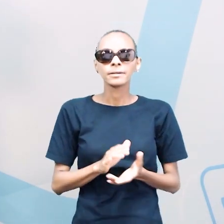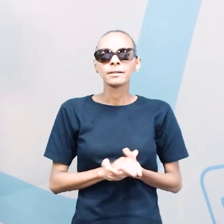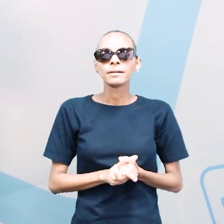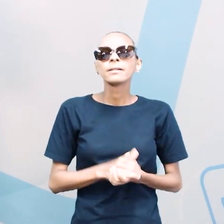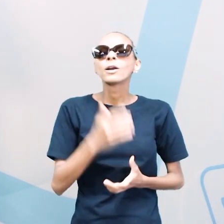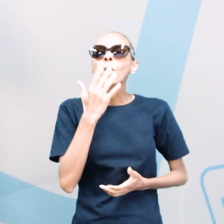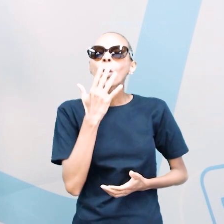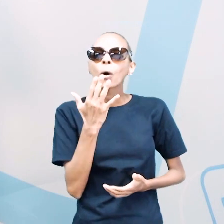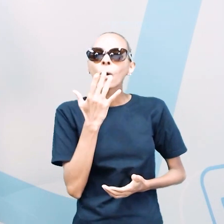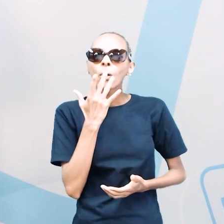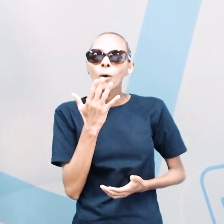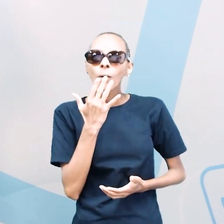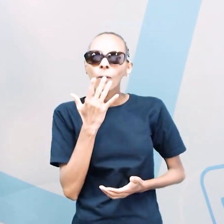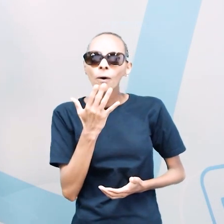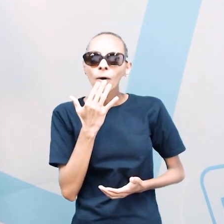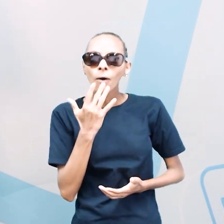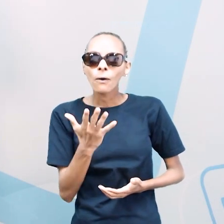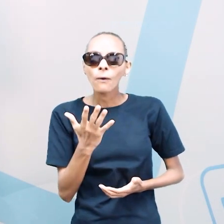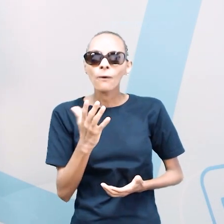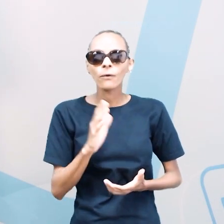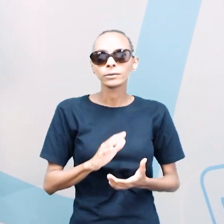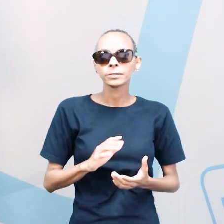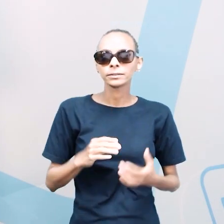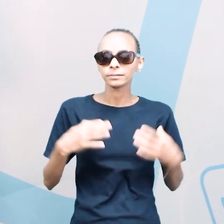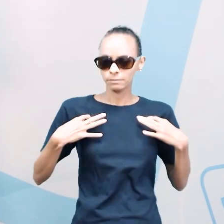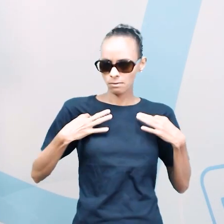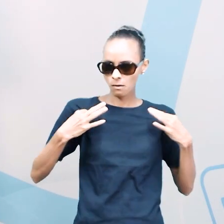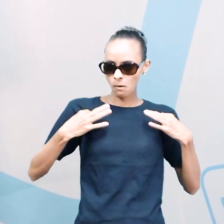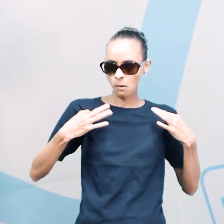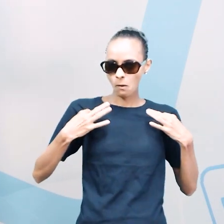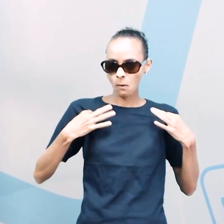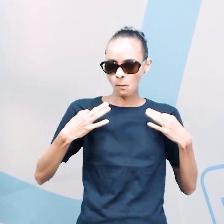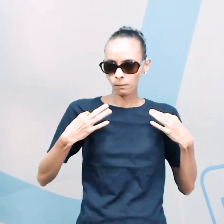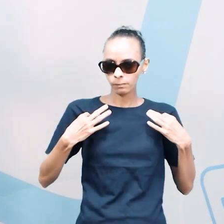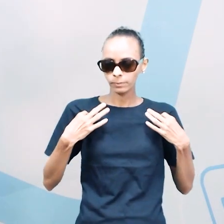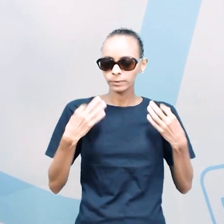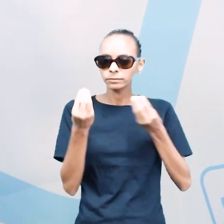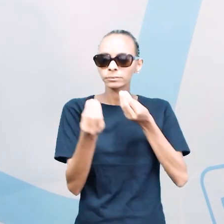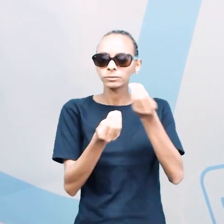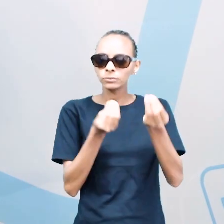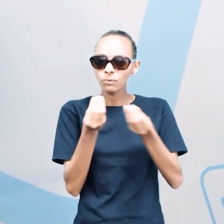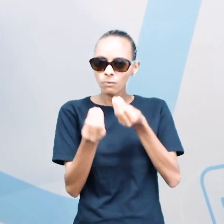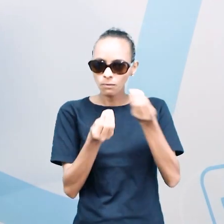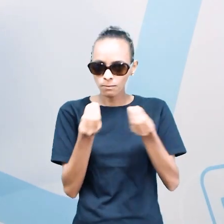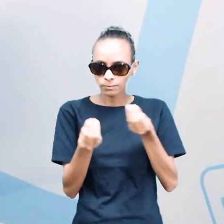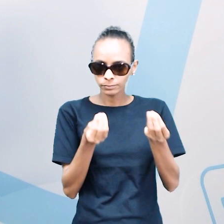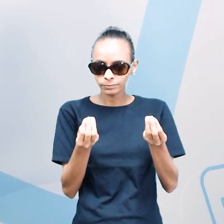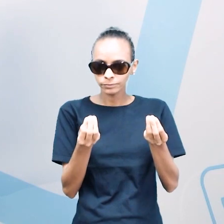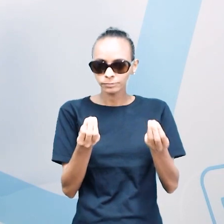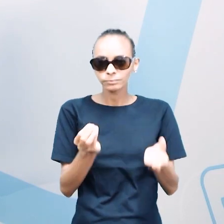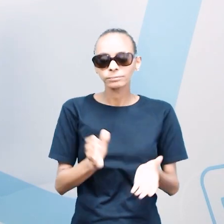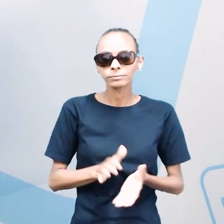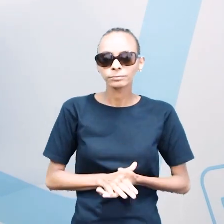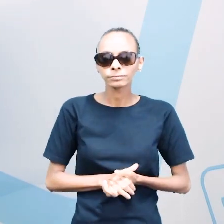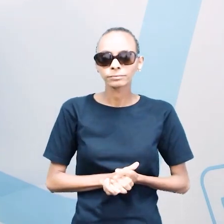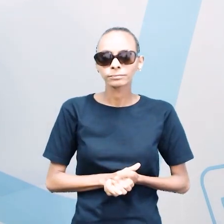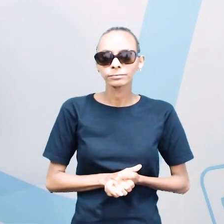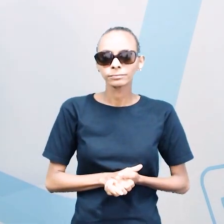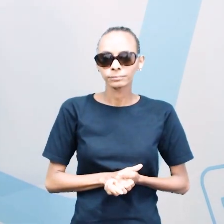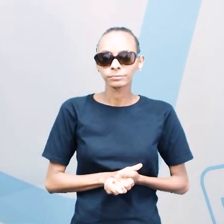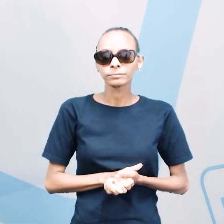e fabrics nas roupas. Ou seja, colors and fabrics